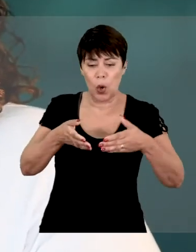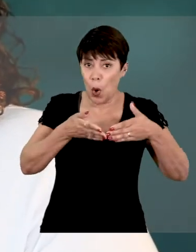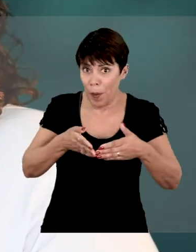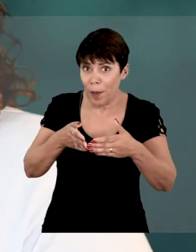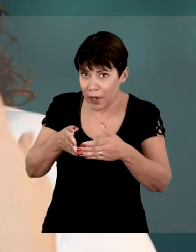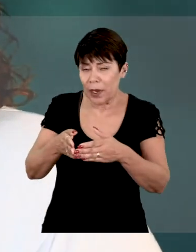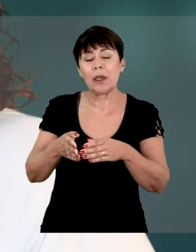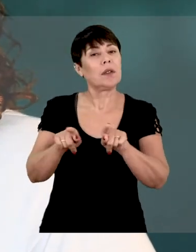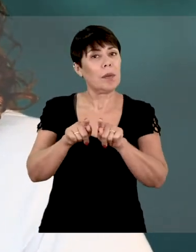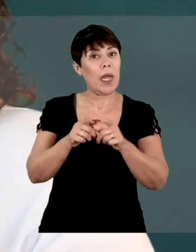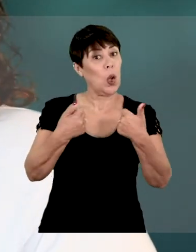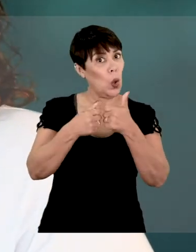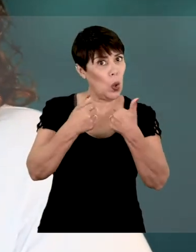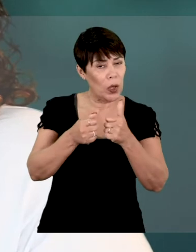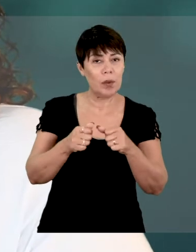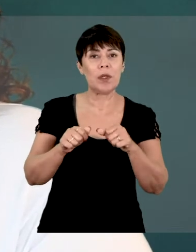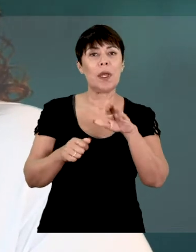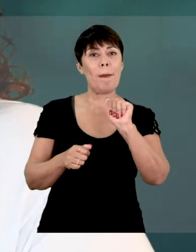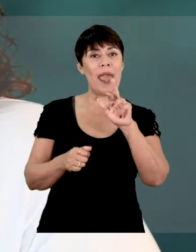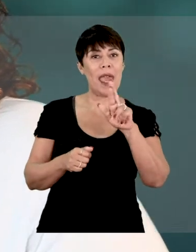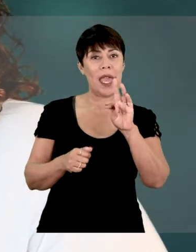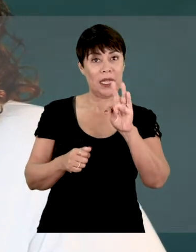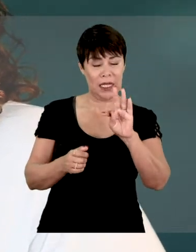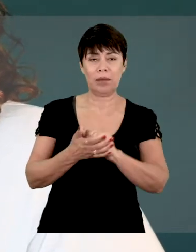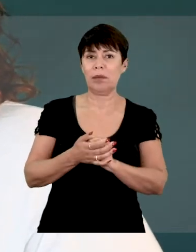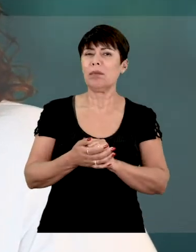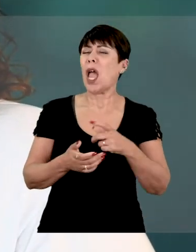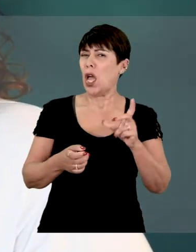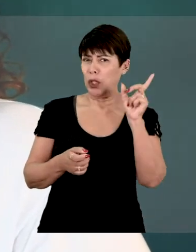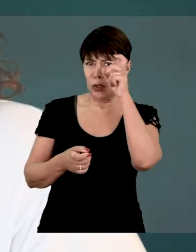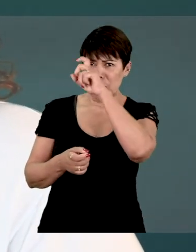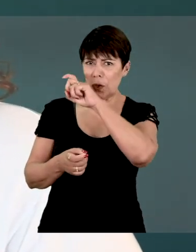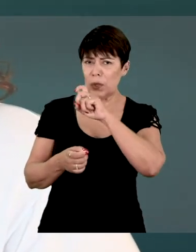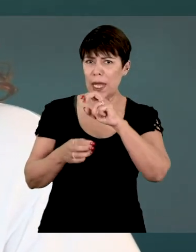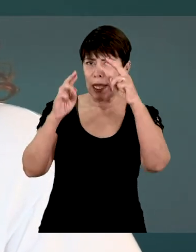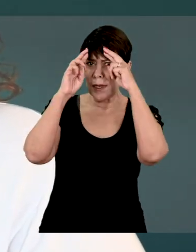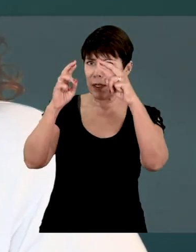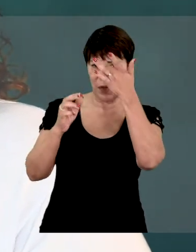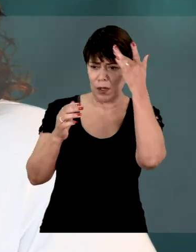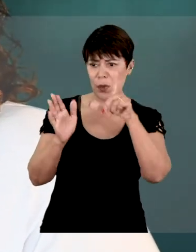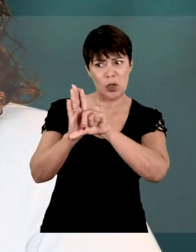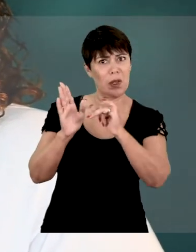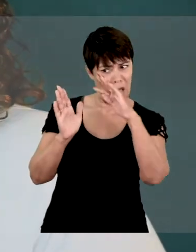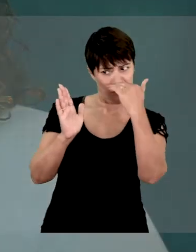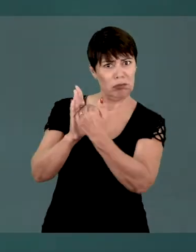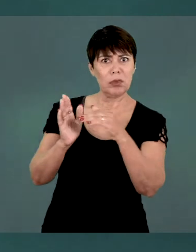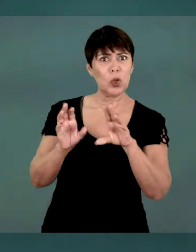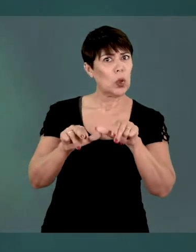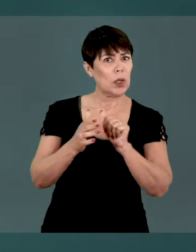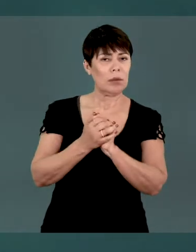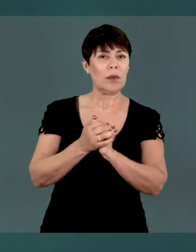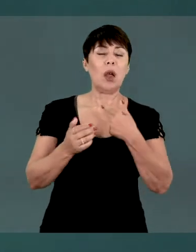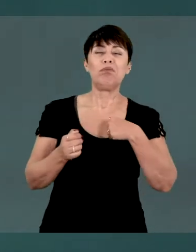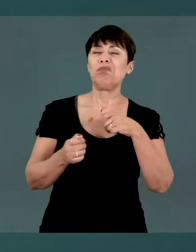barcas, uso pouco, e ônibus e BRT. E tenho bastante dificuldade com relação a uma questão de respeito à legislação. Uma vez